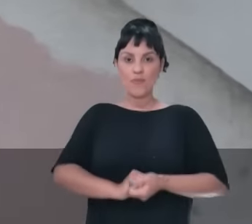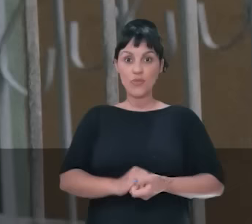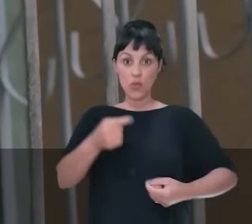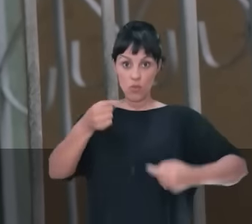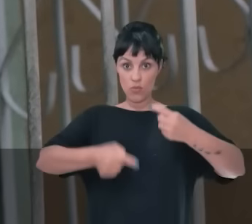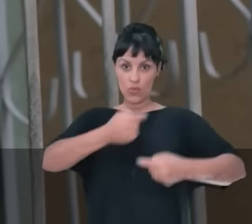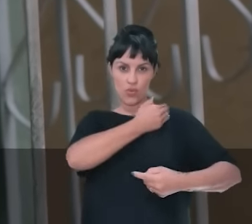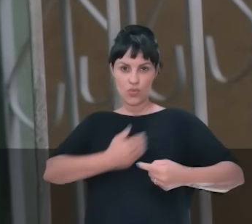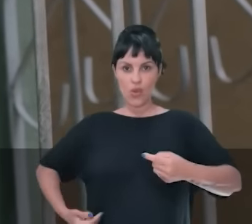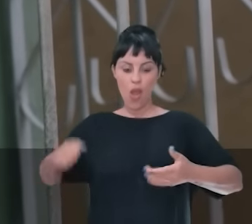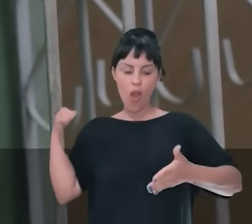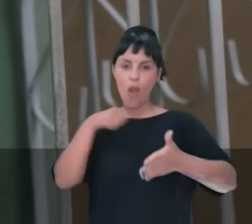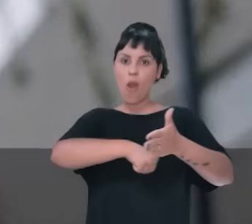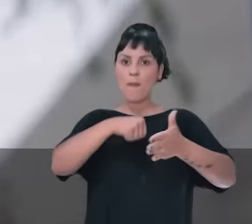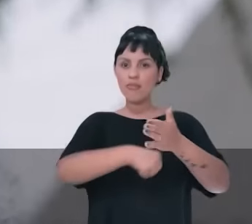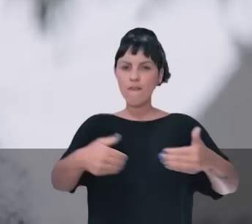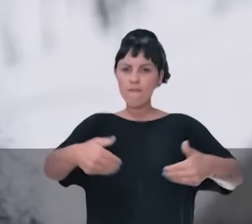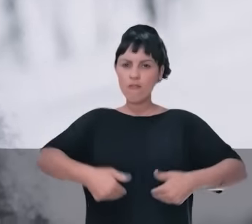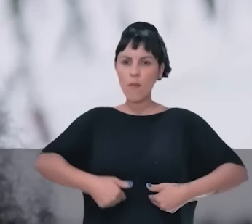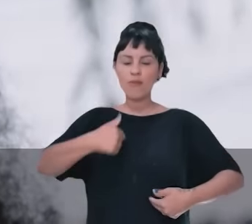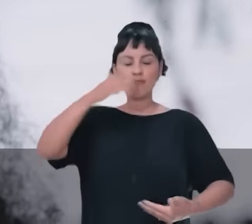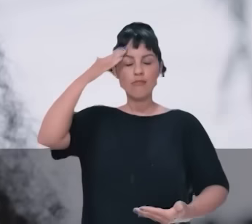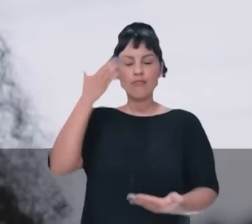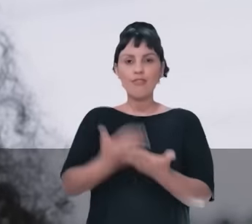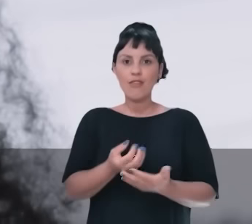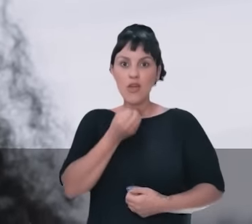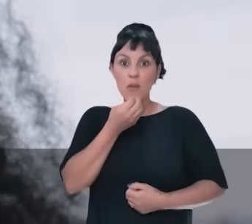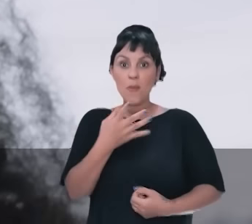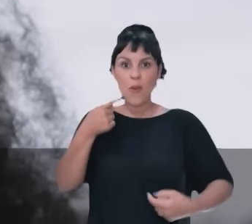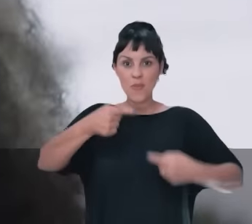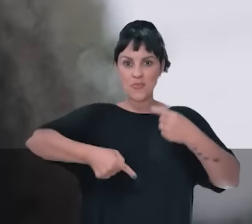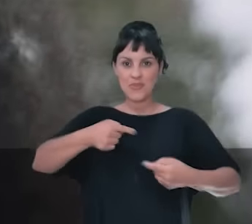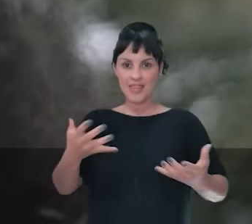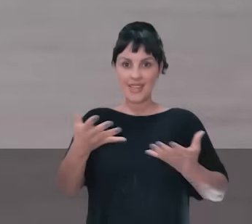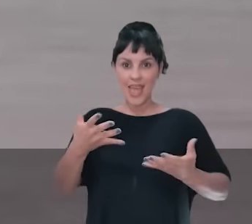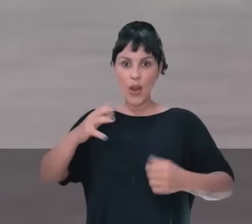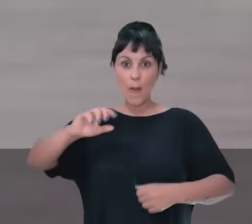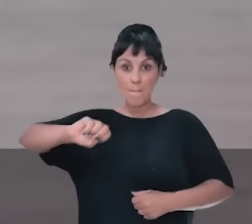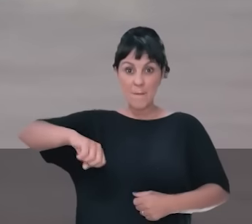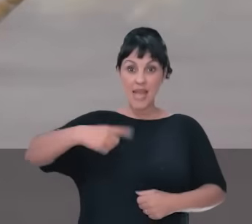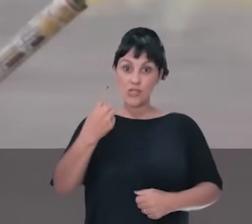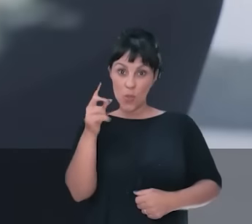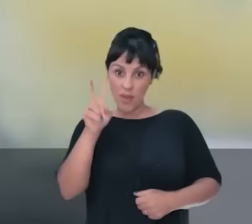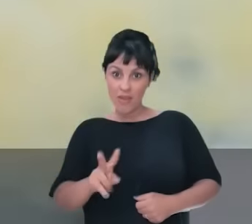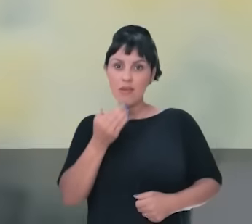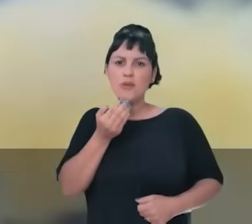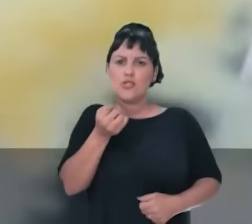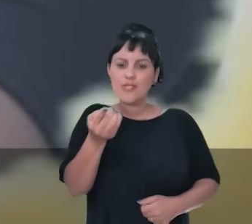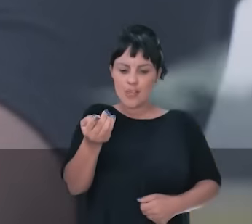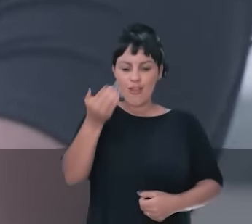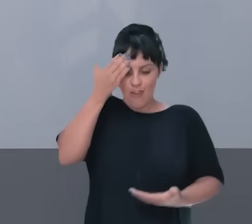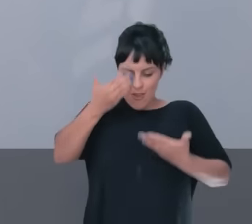políticas públicas para combater a fome. Acredito na boa política. Quero mais uma vez pedir a sua